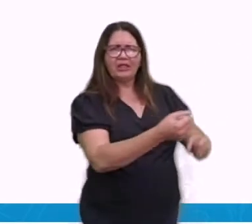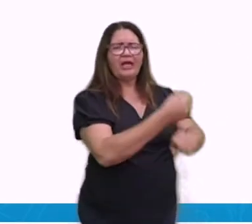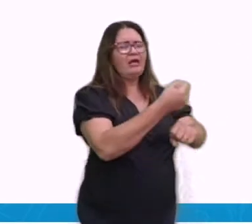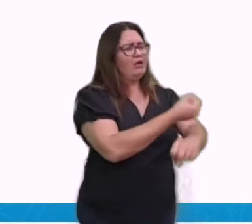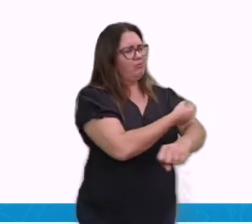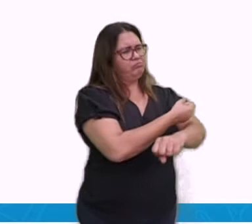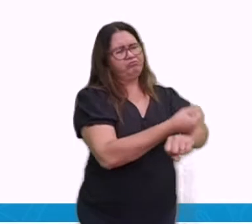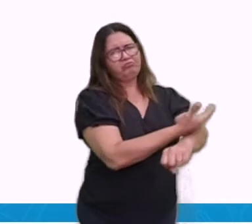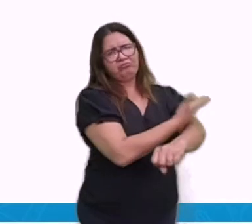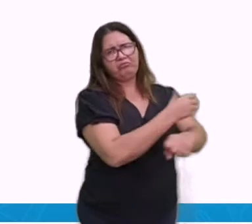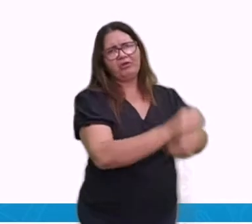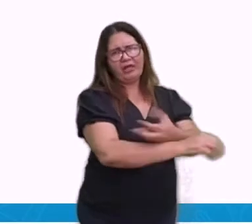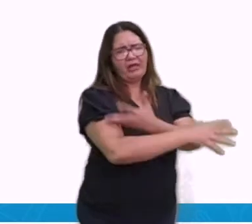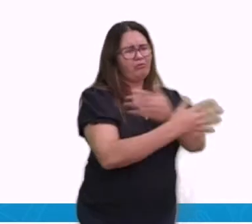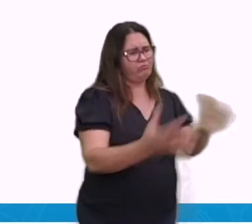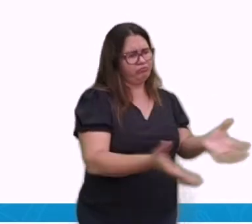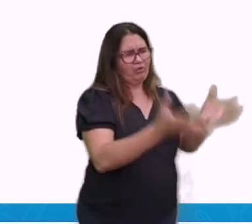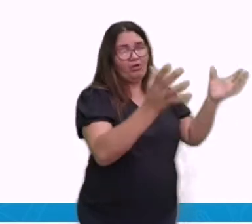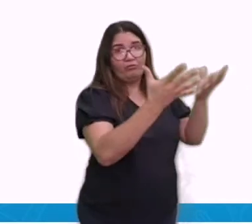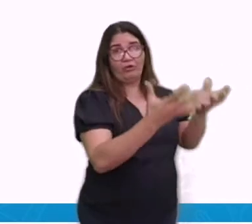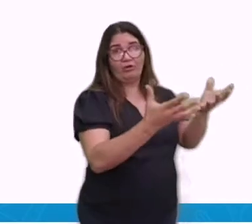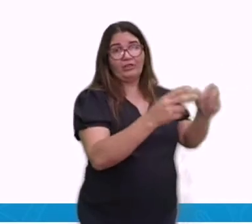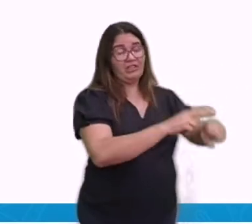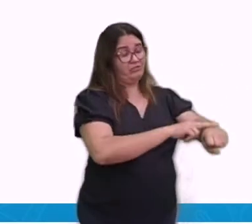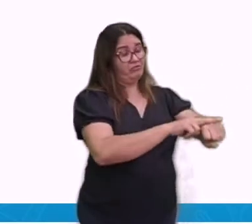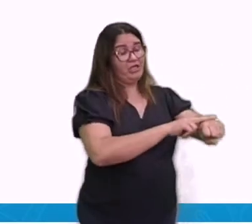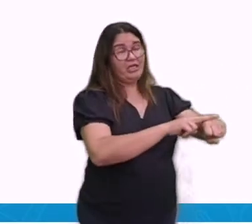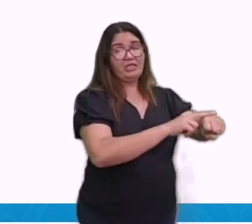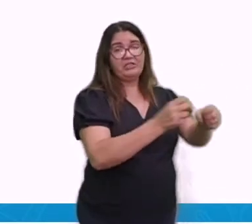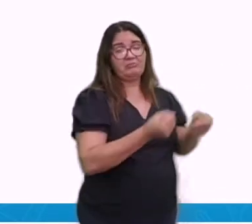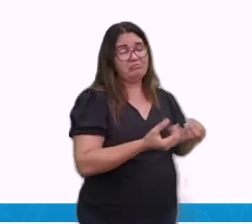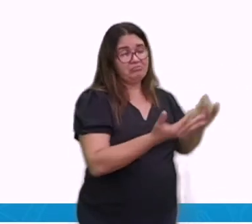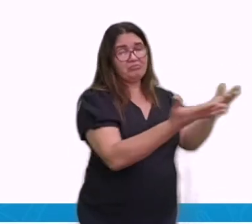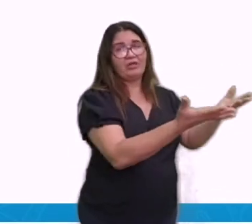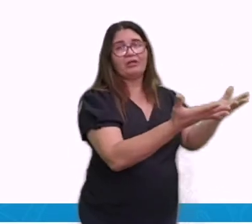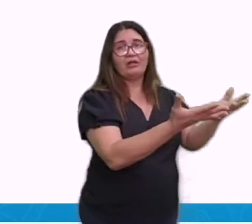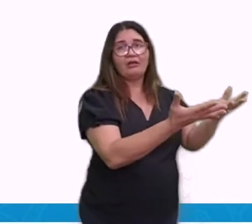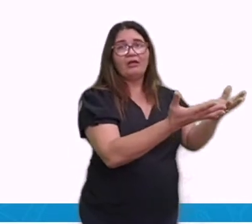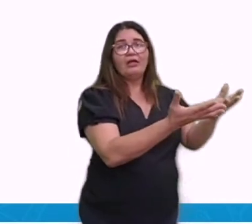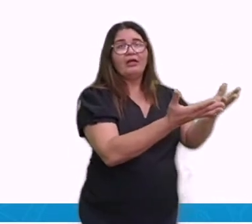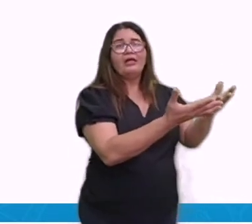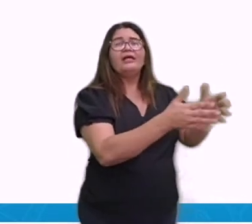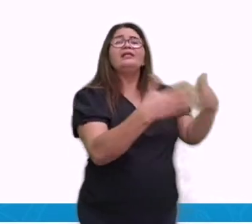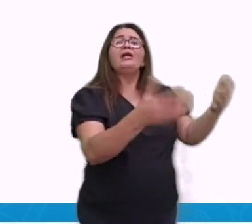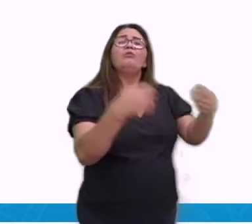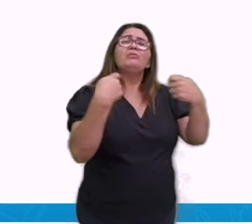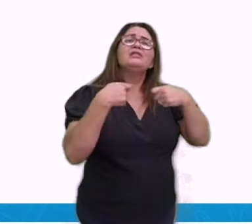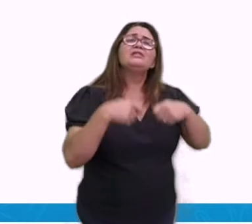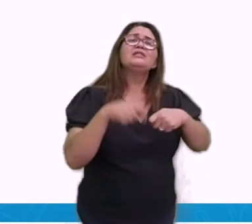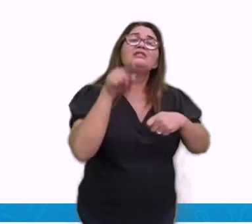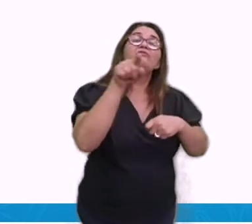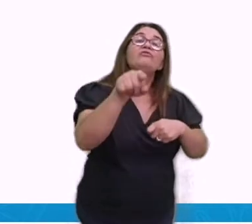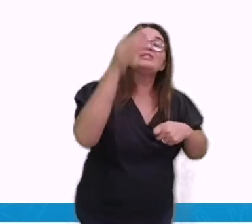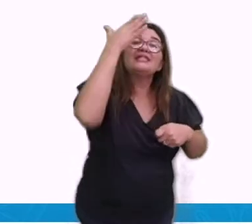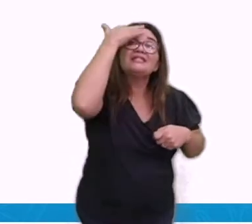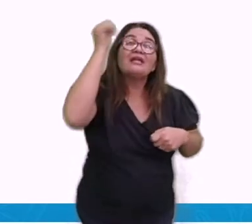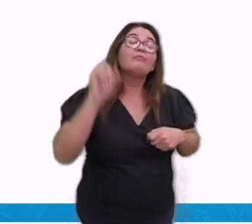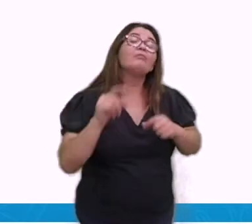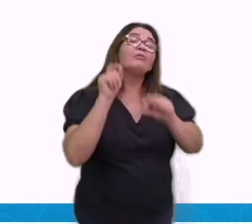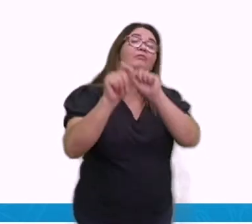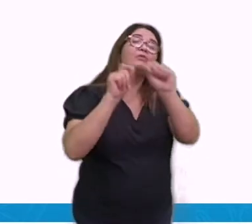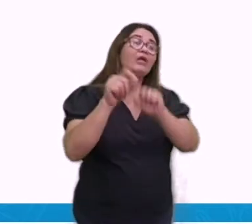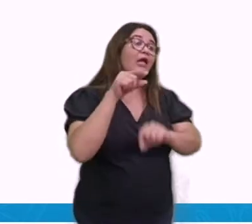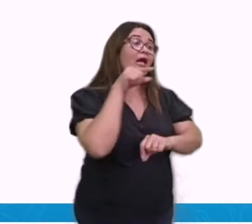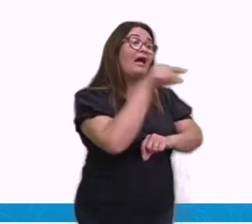Cultivar uma horta e tal. Então, você precisa saber qual é a melhor época para plantar. Ah, o